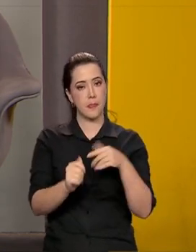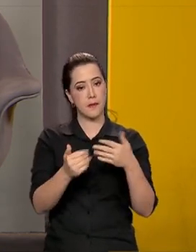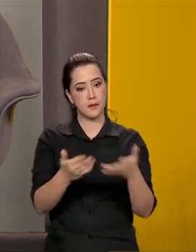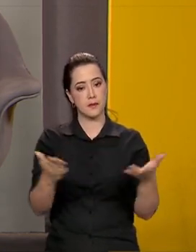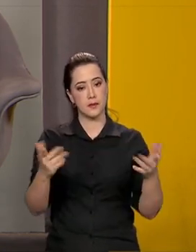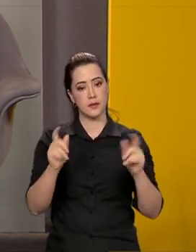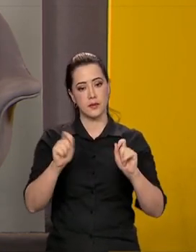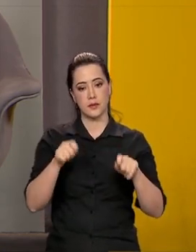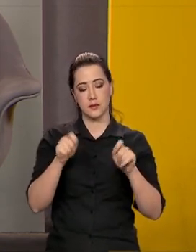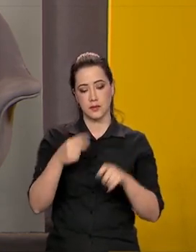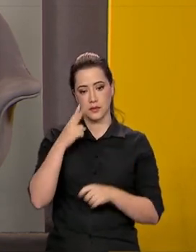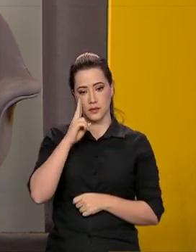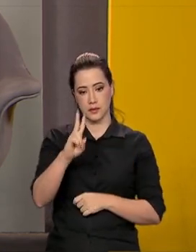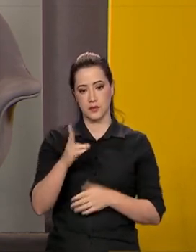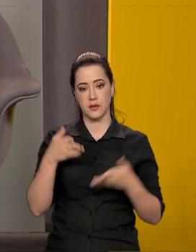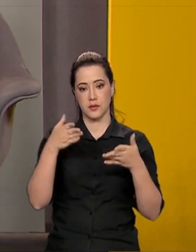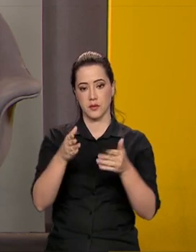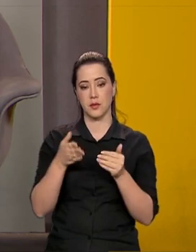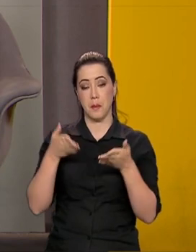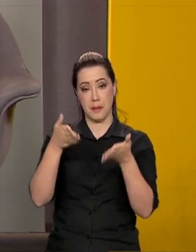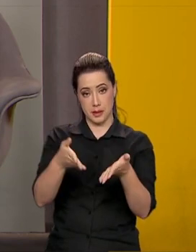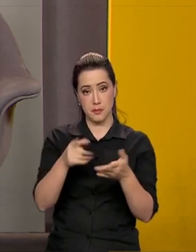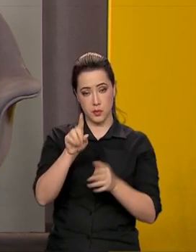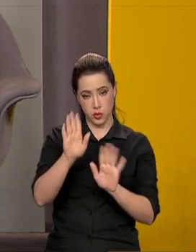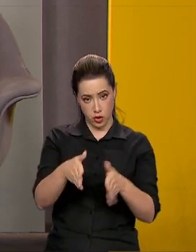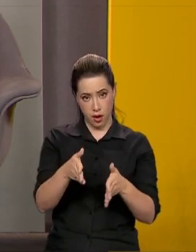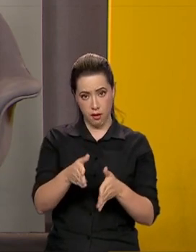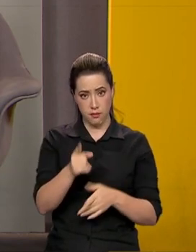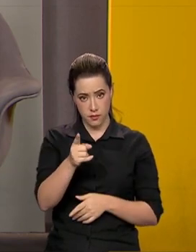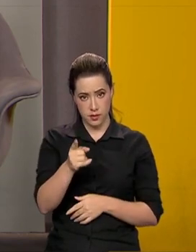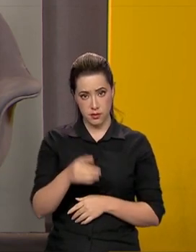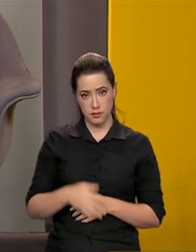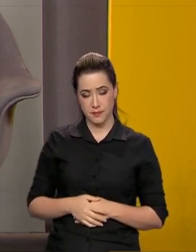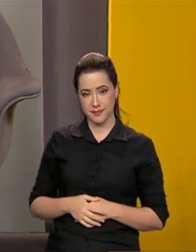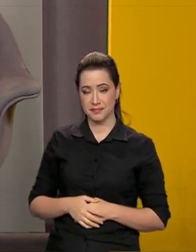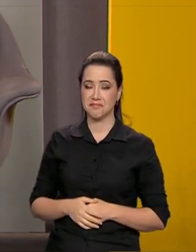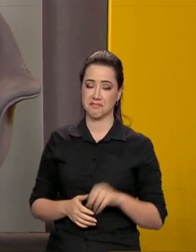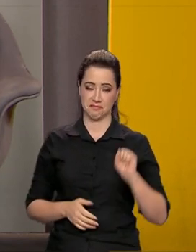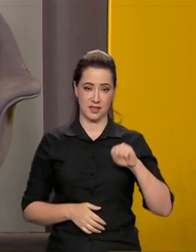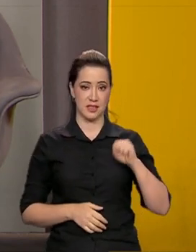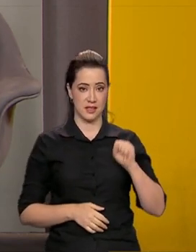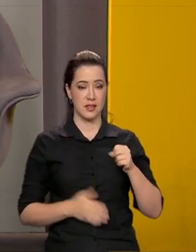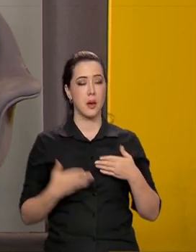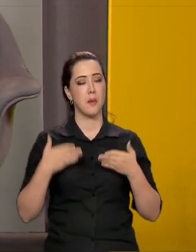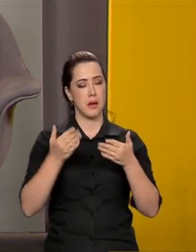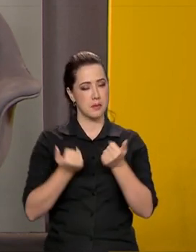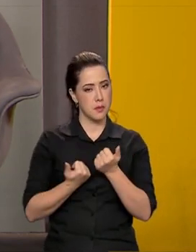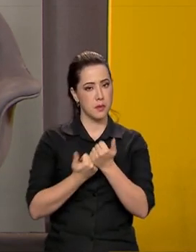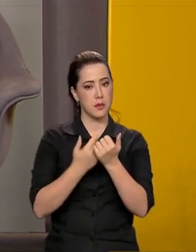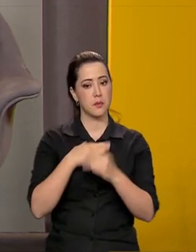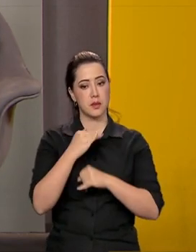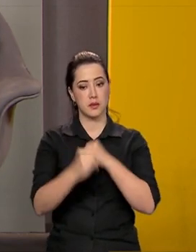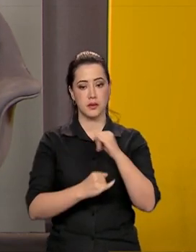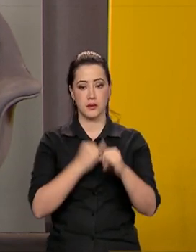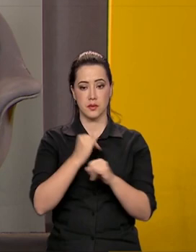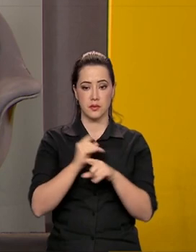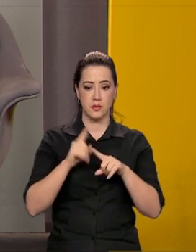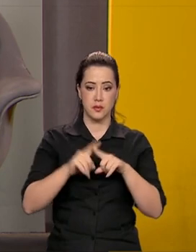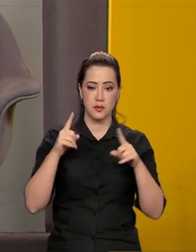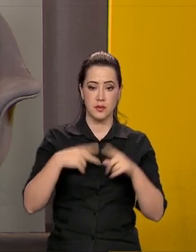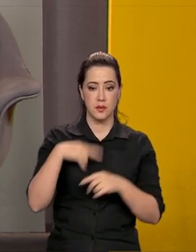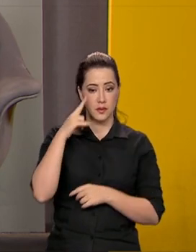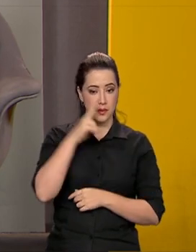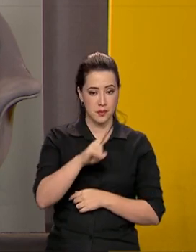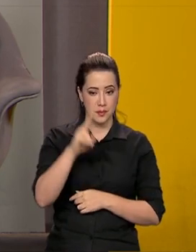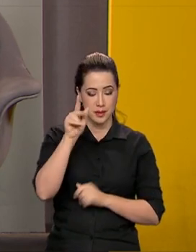por acaso, está nesse meio aí? Já participou, Roberto? Sim, Ana. Eu participei, com certeza. Dei minha contribuição pela internet. Mas eu li que